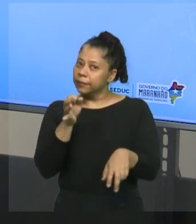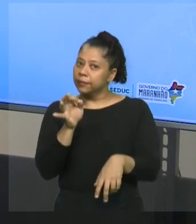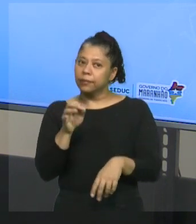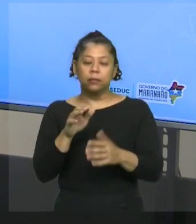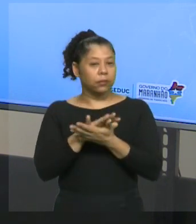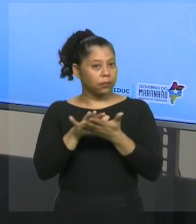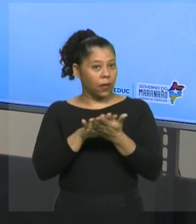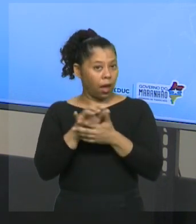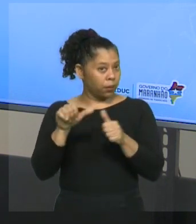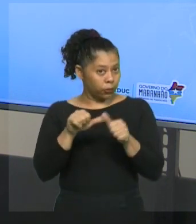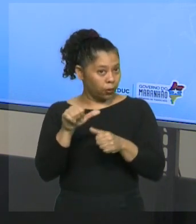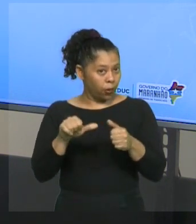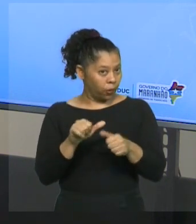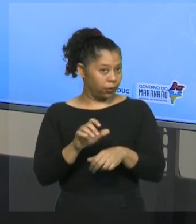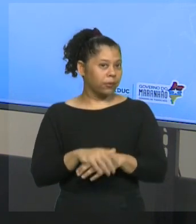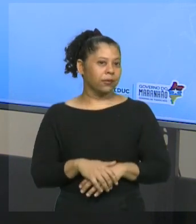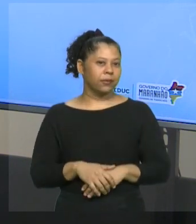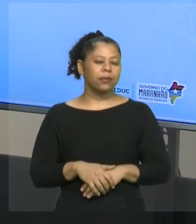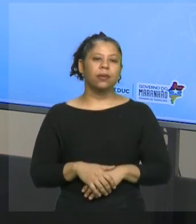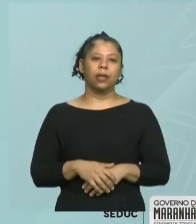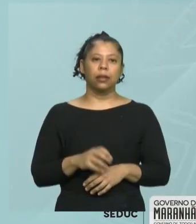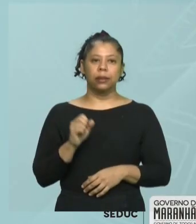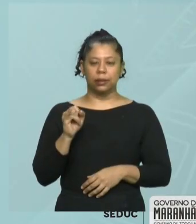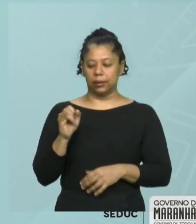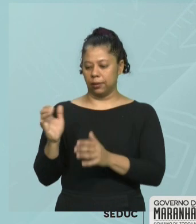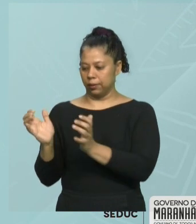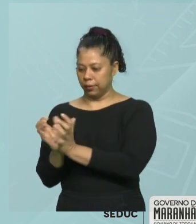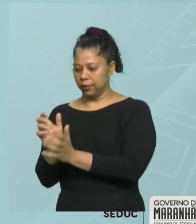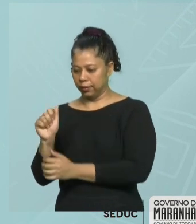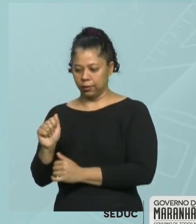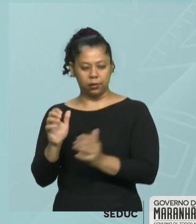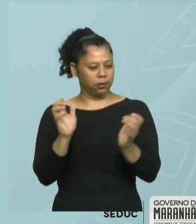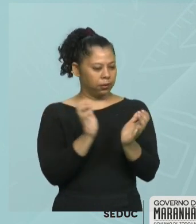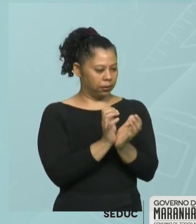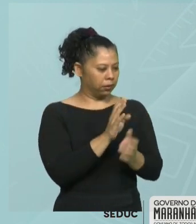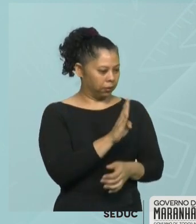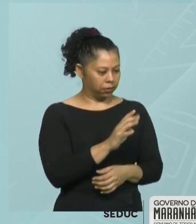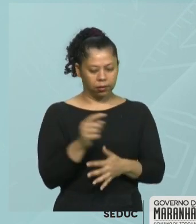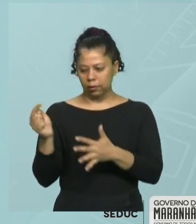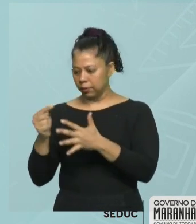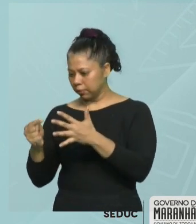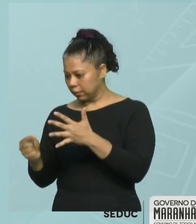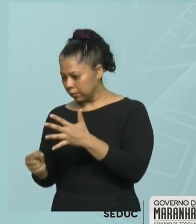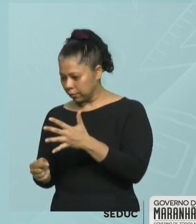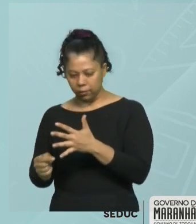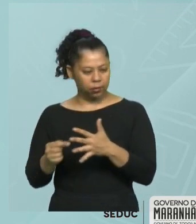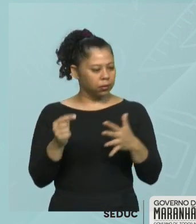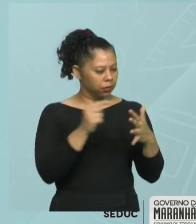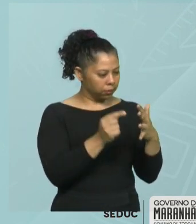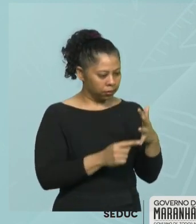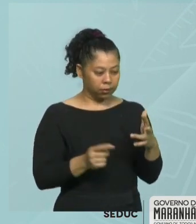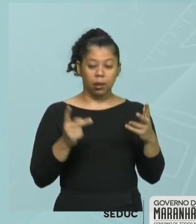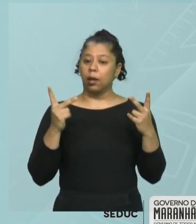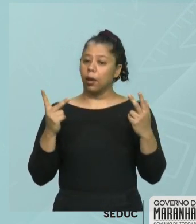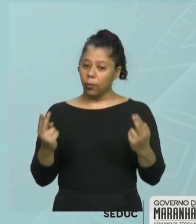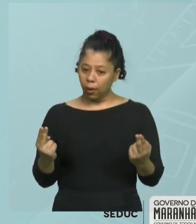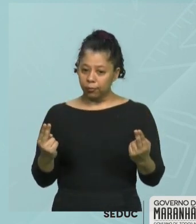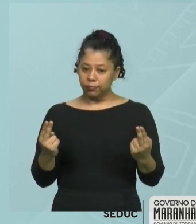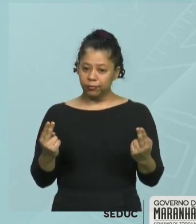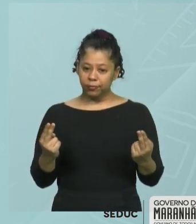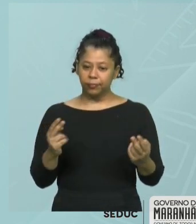Nada mudou. Logo, se esses conjuntos possuem os mesmos elementos, eles são iguais.